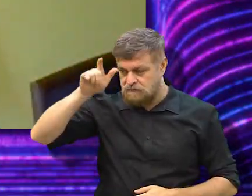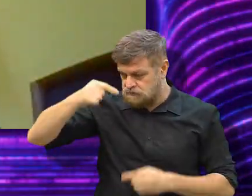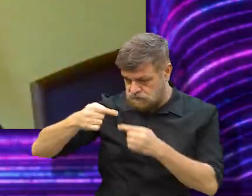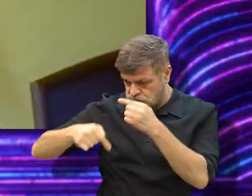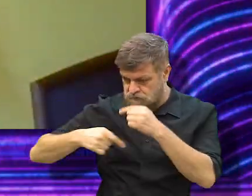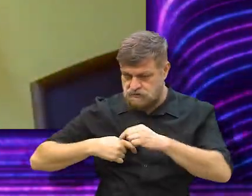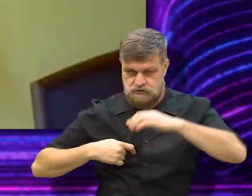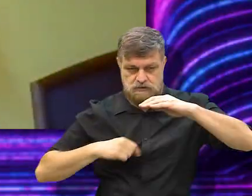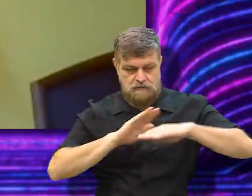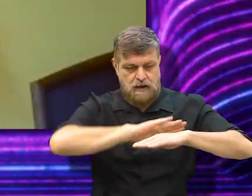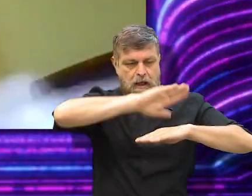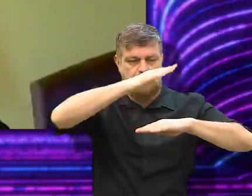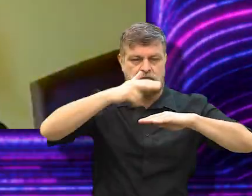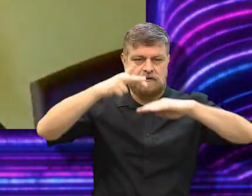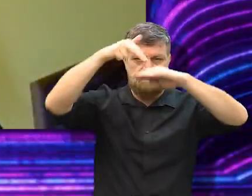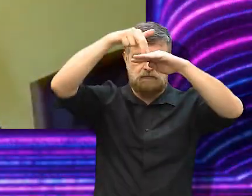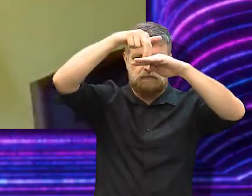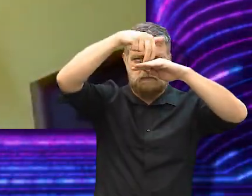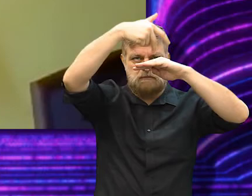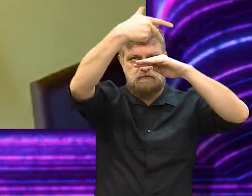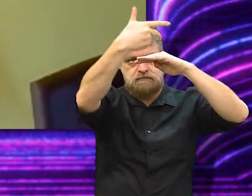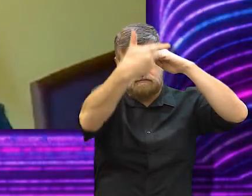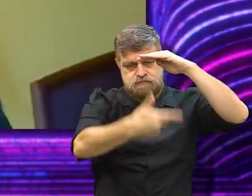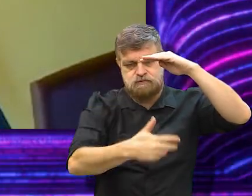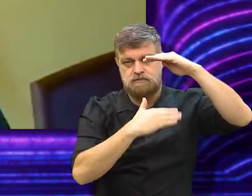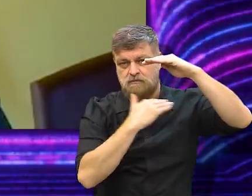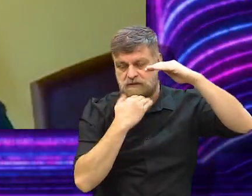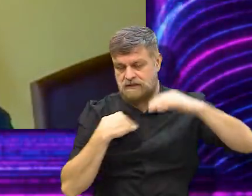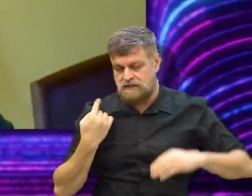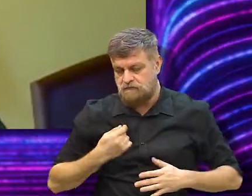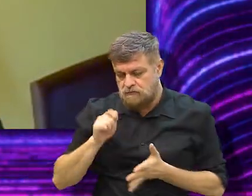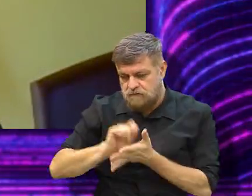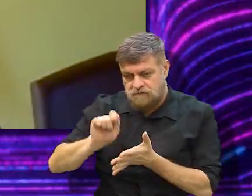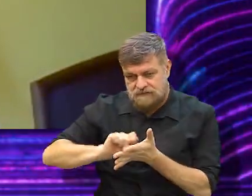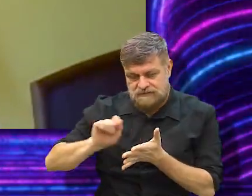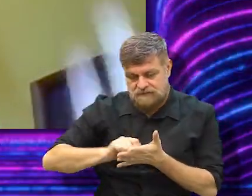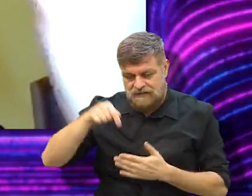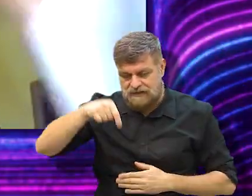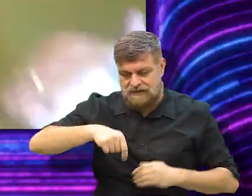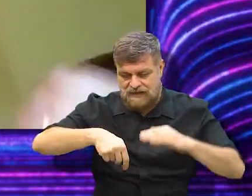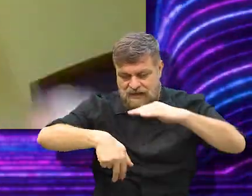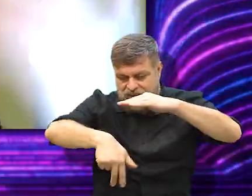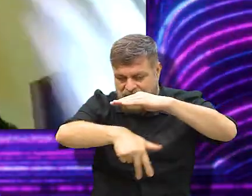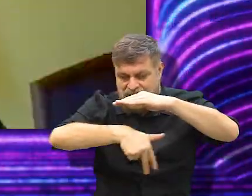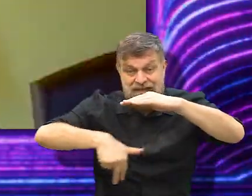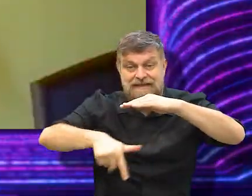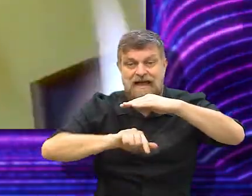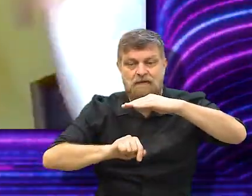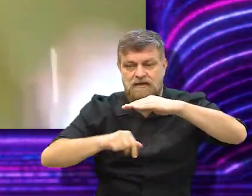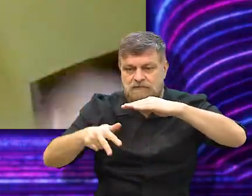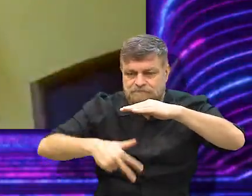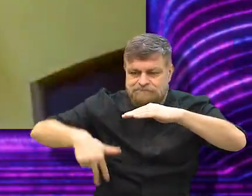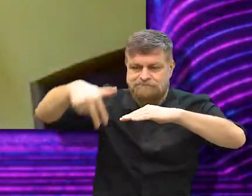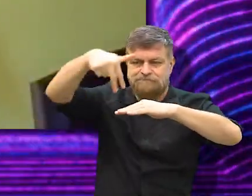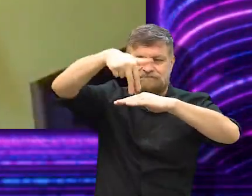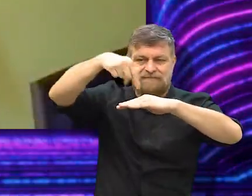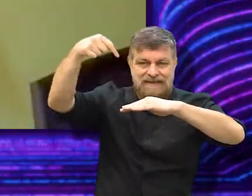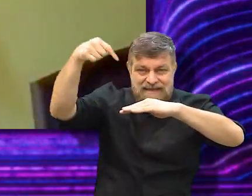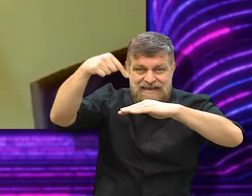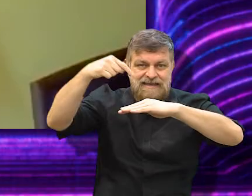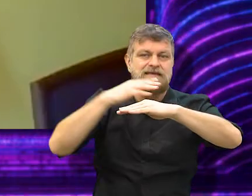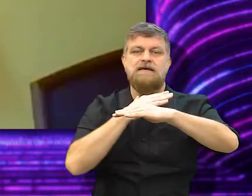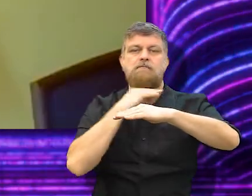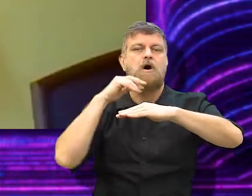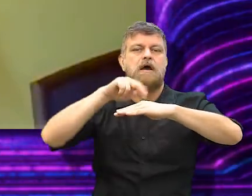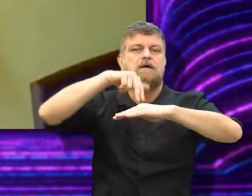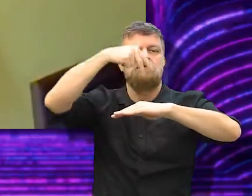era jogado do precipício. No meu caso, quando eu fui escrever, como eu não tinha precipício, as pessoas não podiam cair, então elas subiam para a superfície